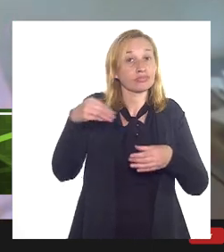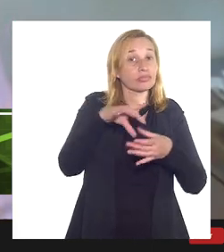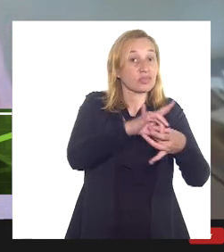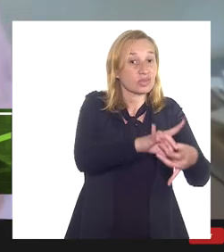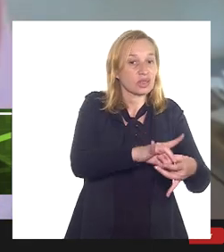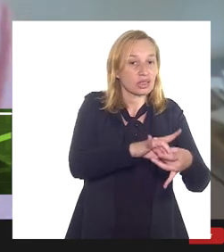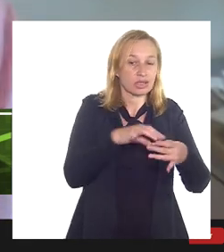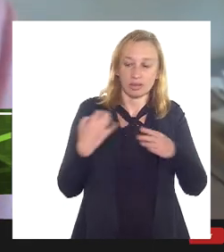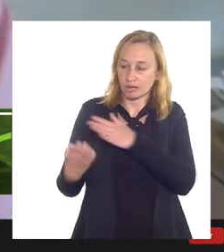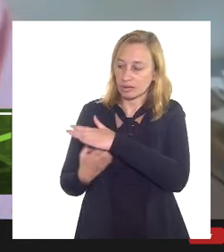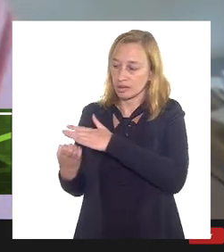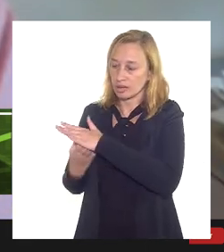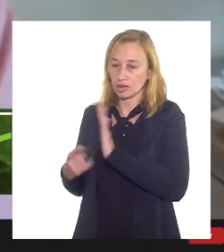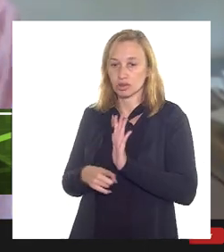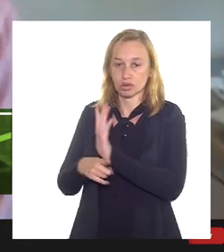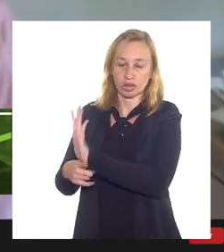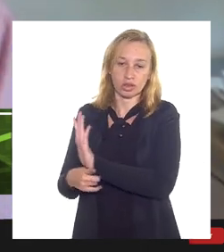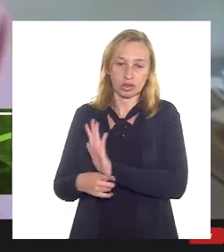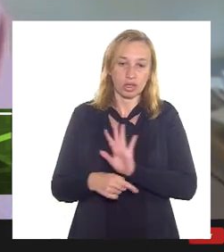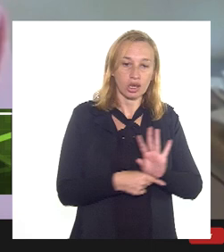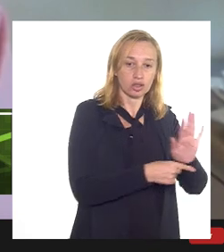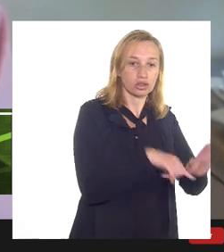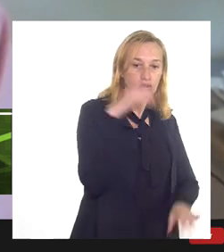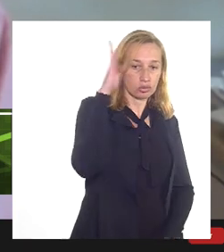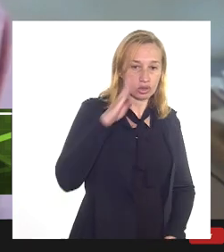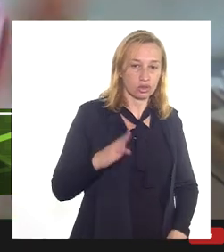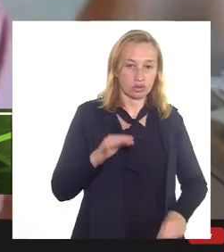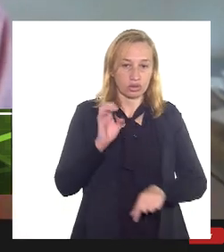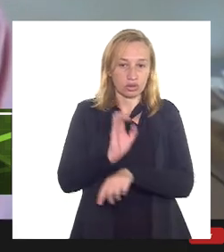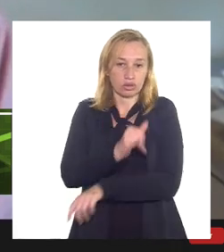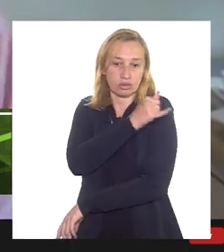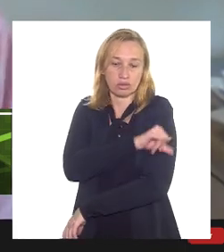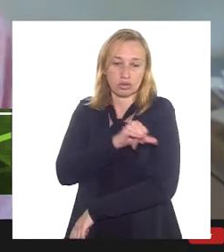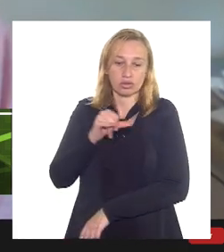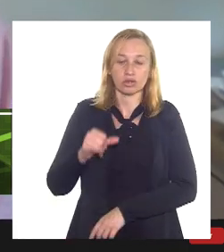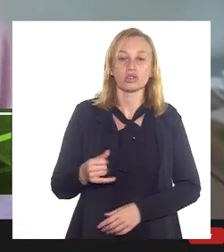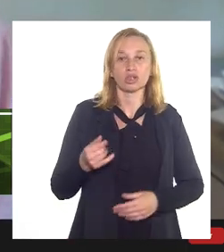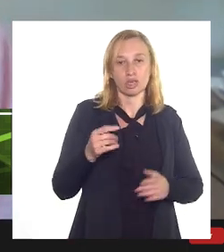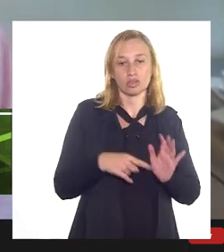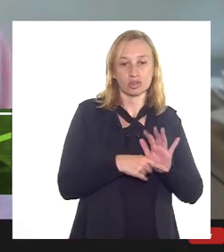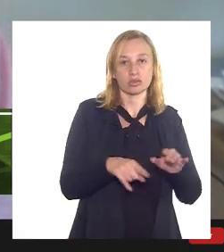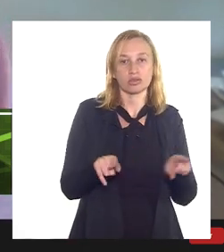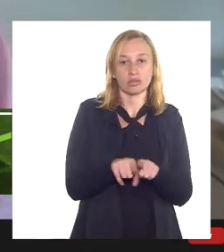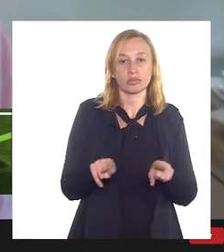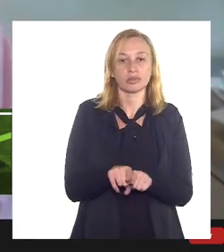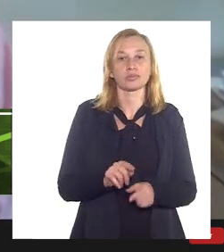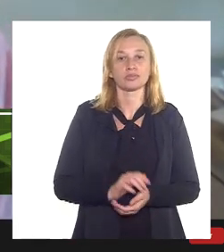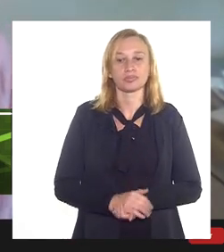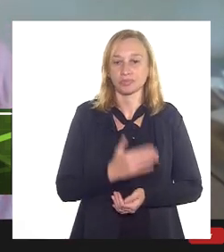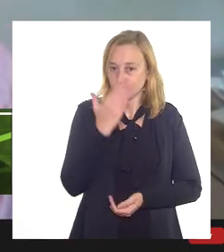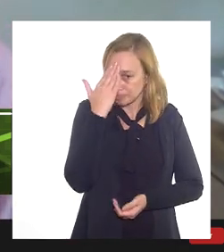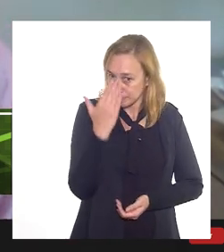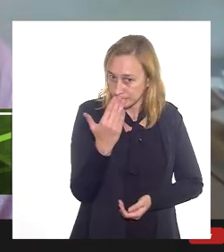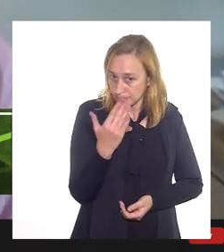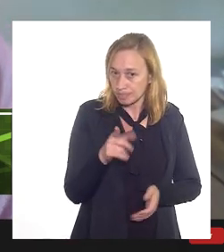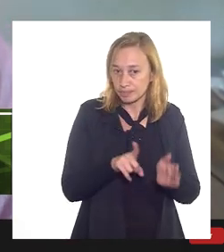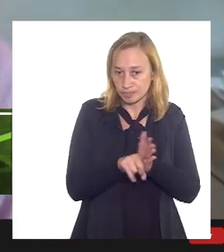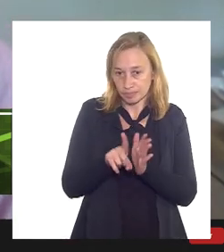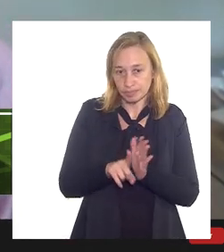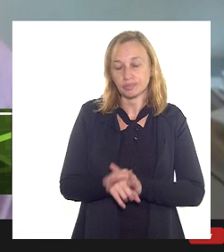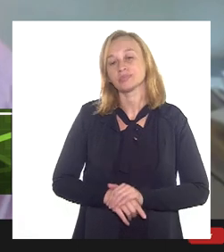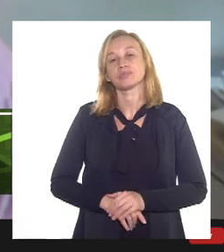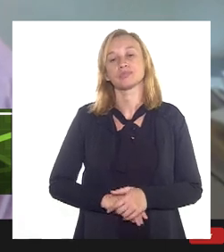concessionárias, a favor do Brasil e a favor do Estado do Rio de Janeiro. Tem toda a razão. Eu agradeço as suas perguntas.